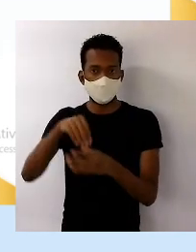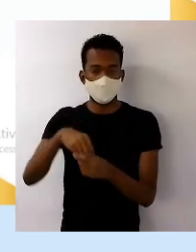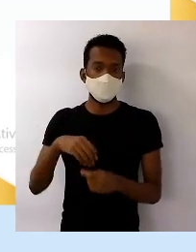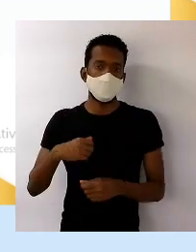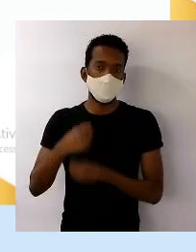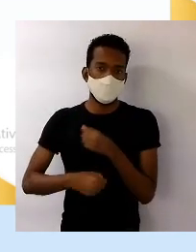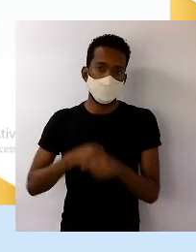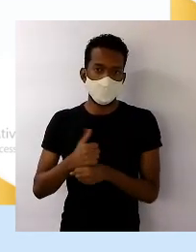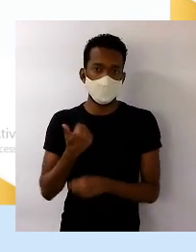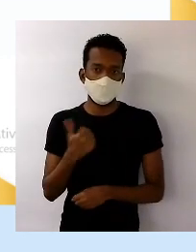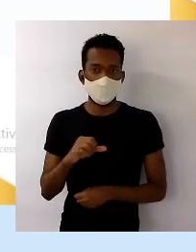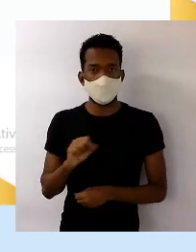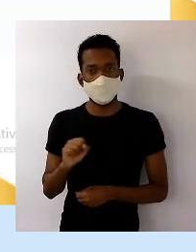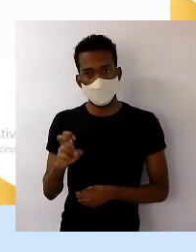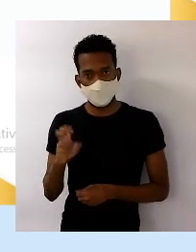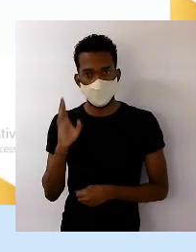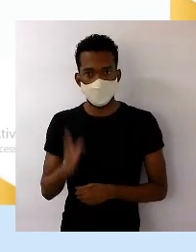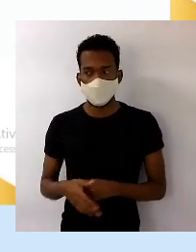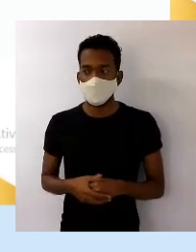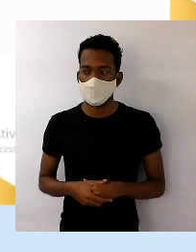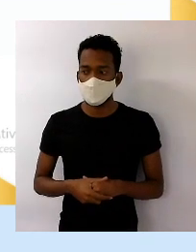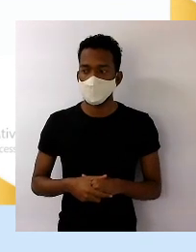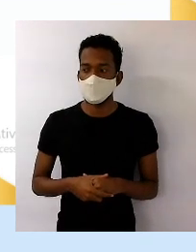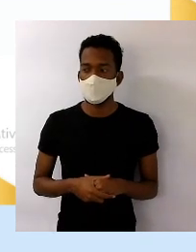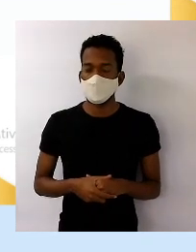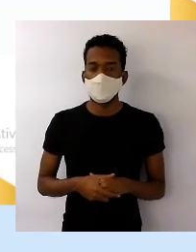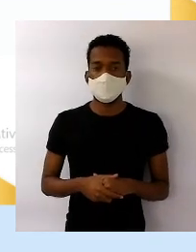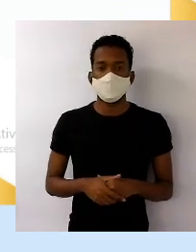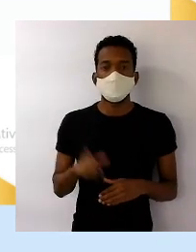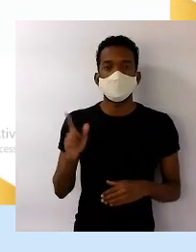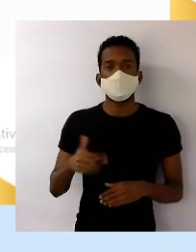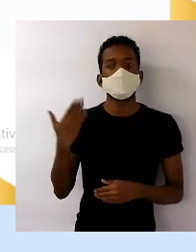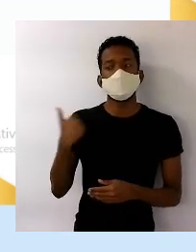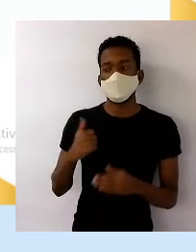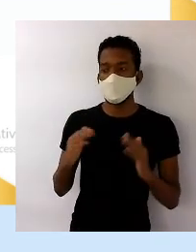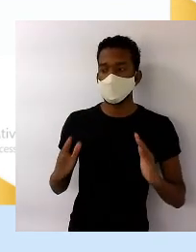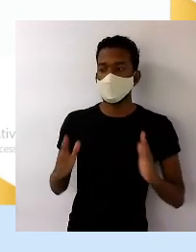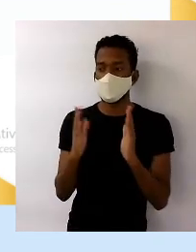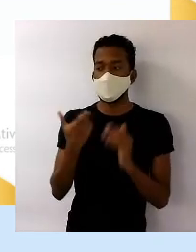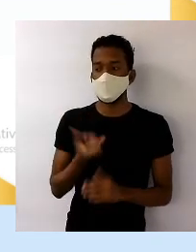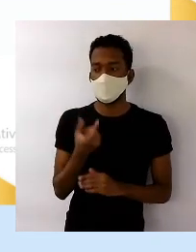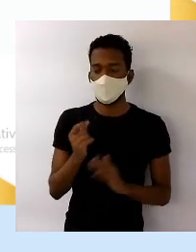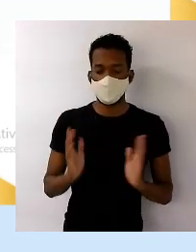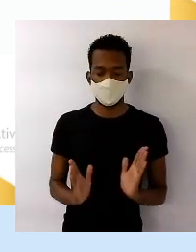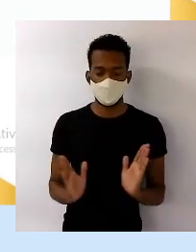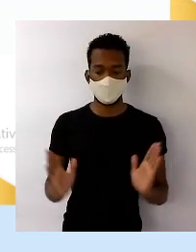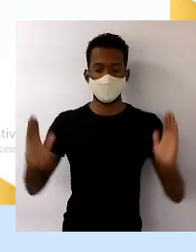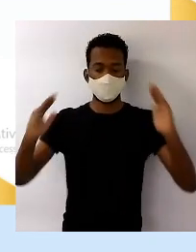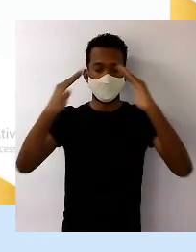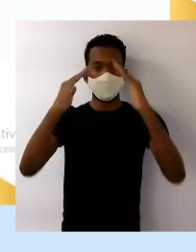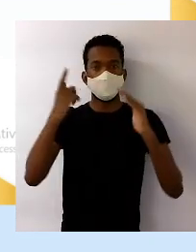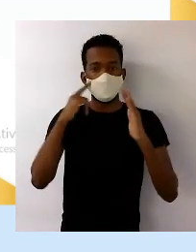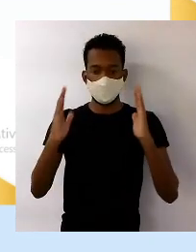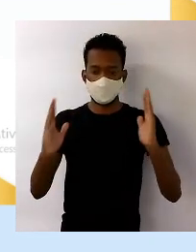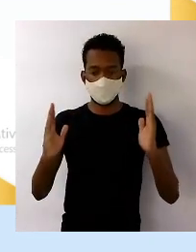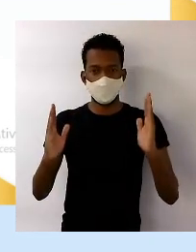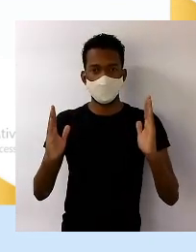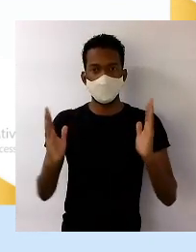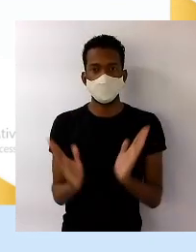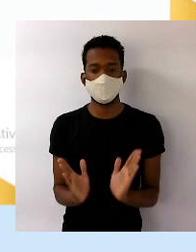É como mostra aqui, já na pirâmide de 2020. Olha como o meio da pirâmide